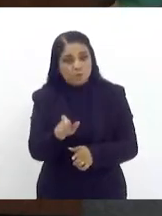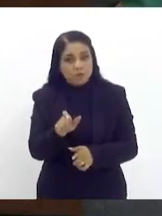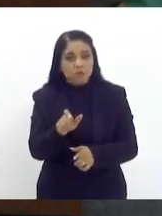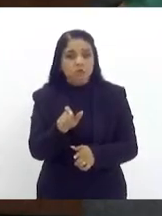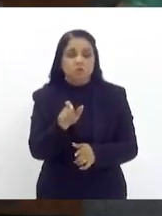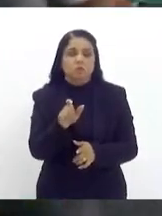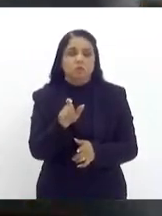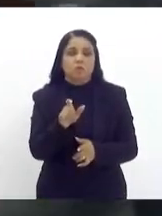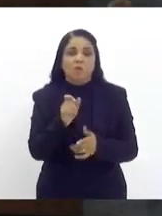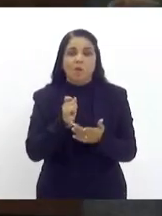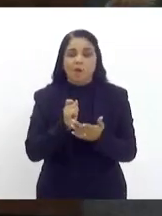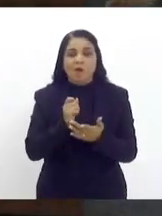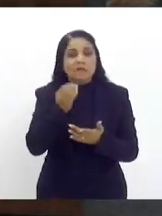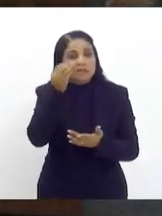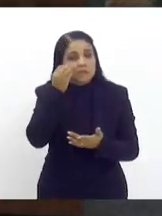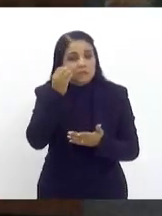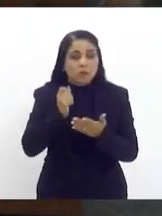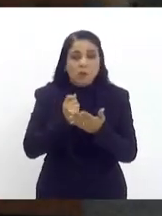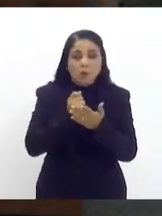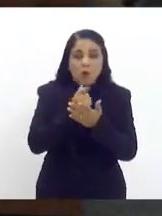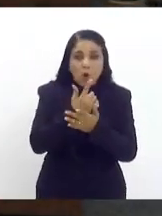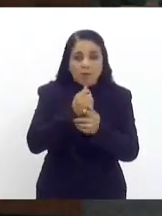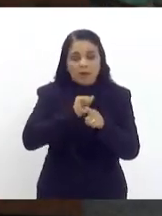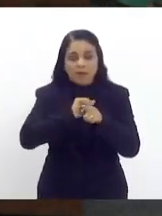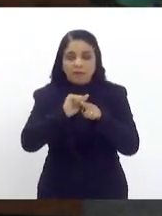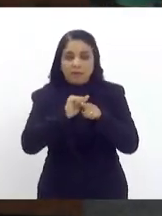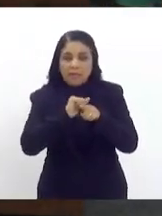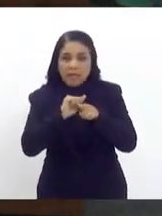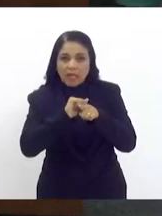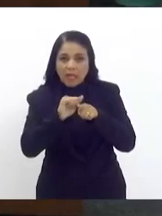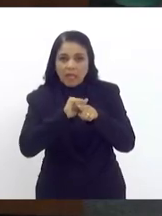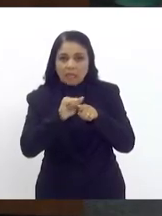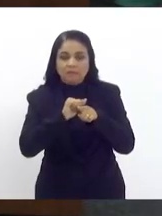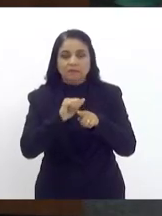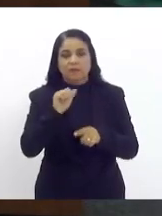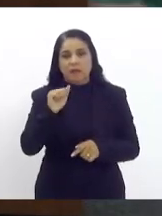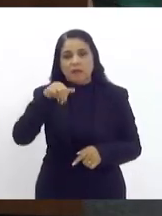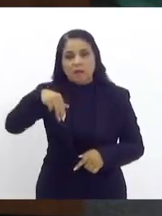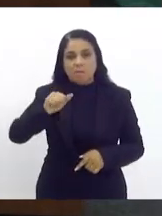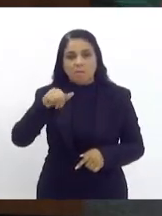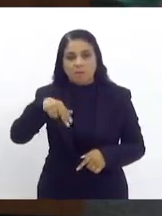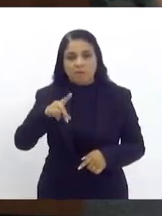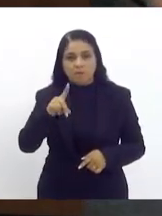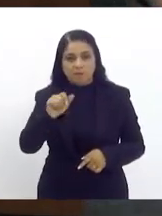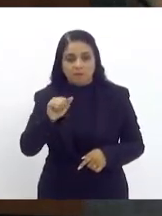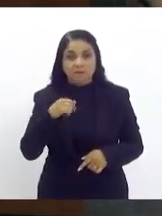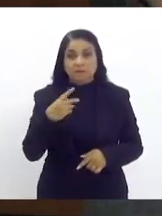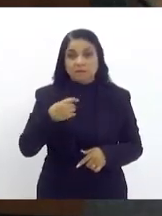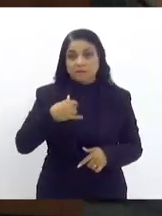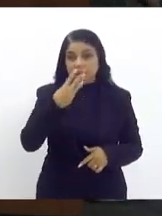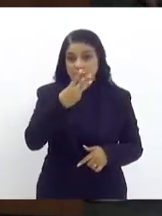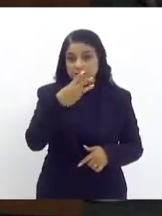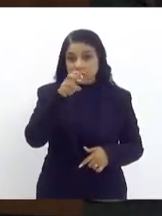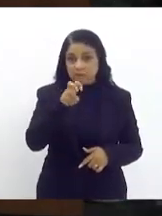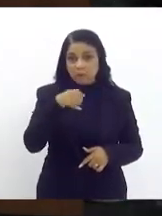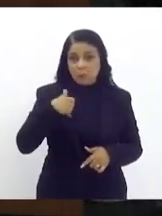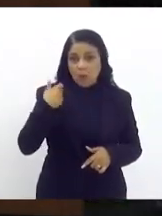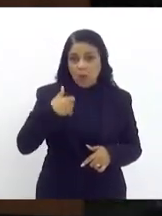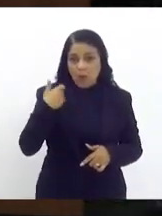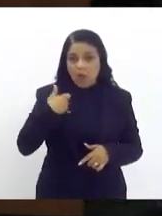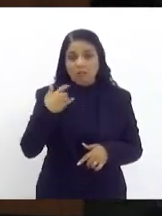comprar um tênis Amanda. Amanda tem 35 anos, é batalhadora, é técnica de